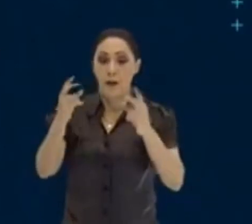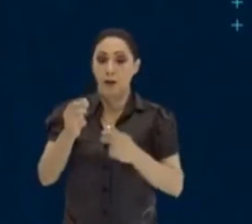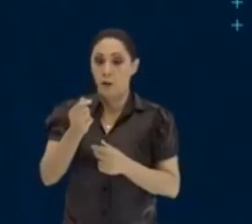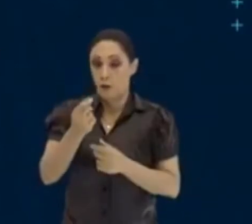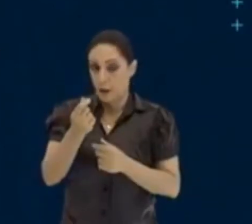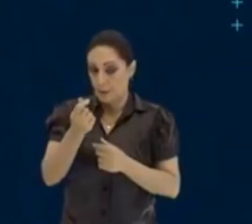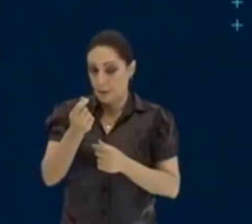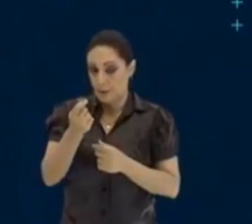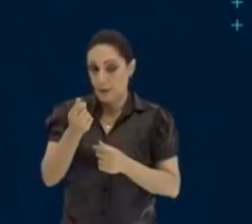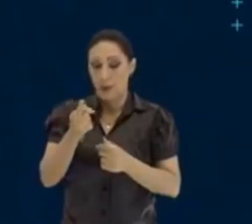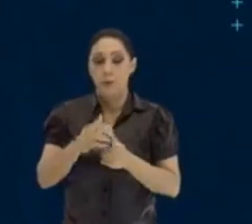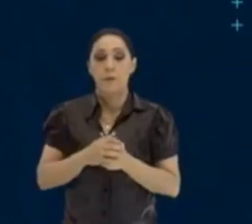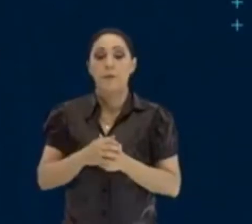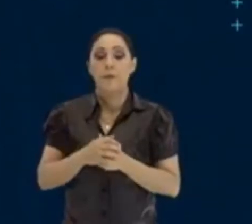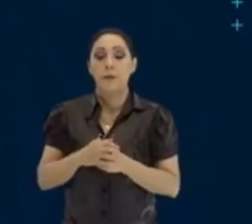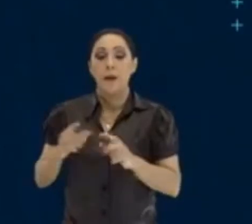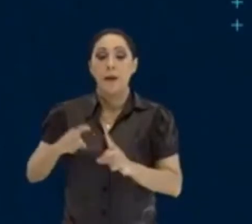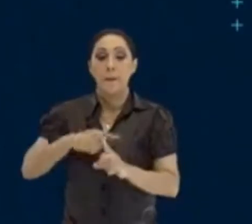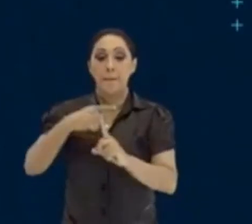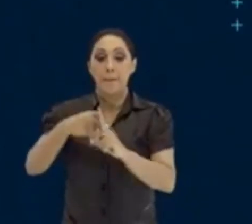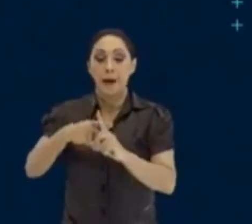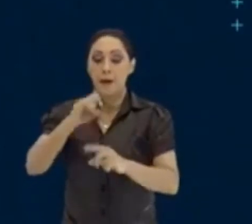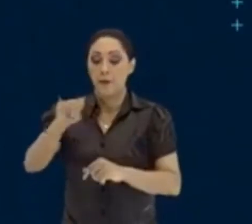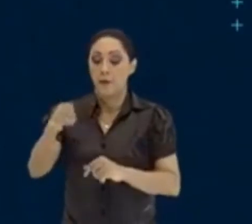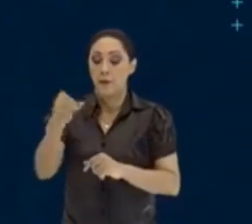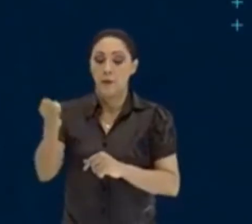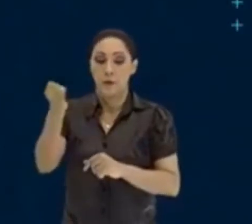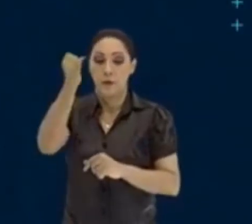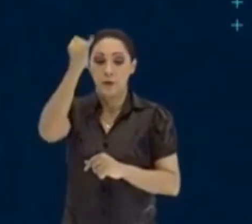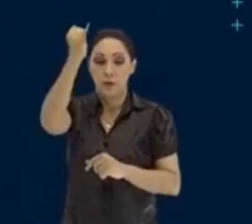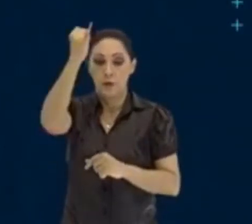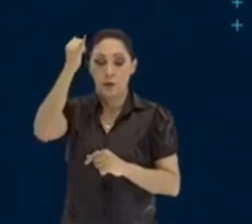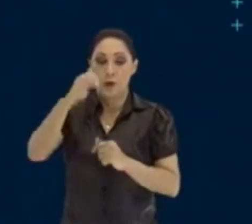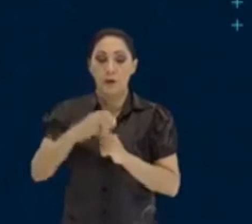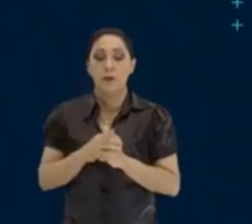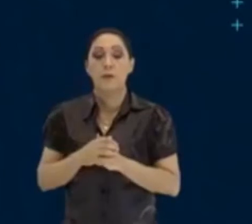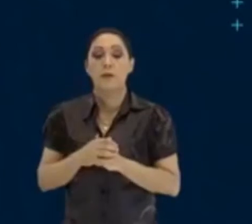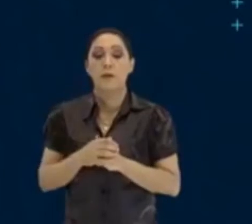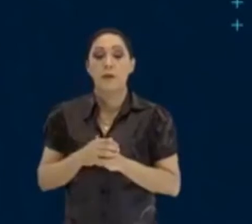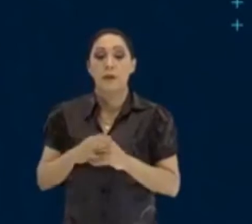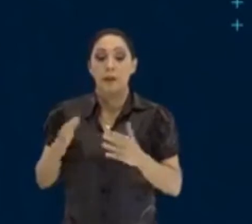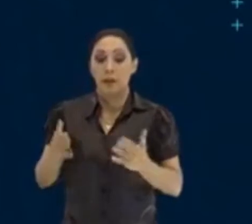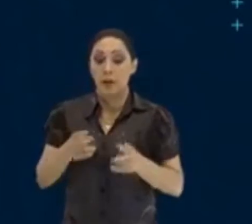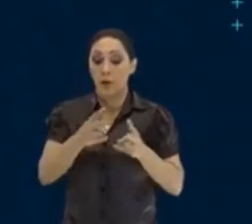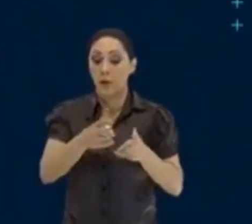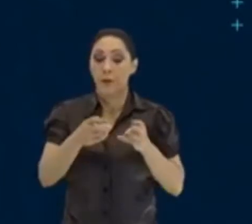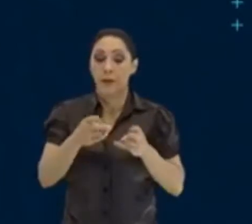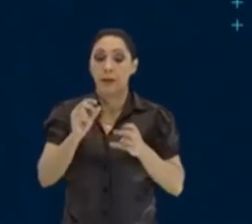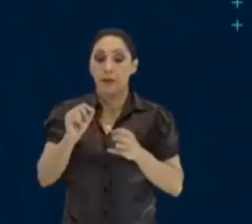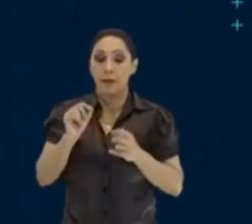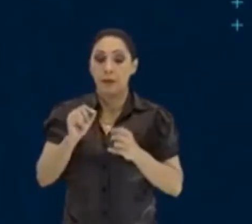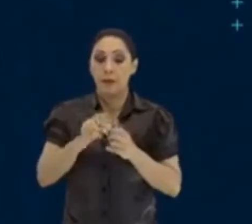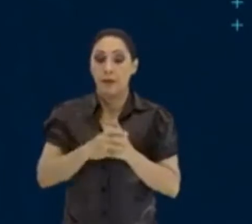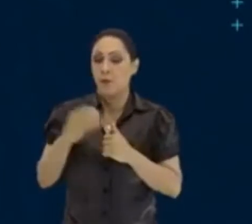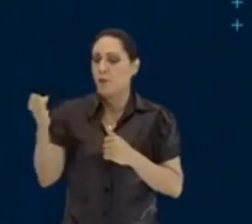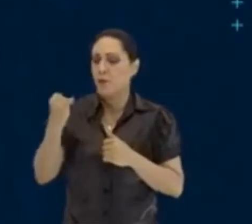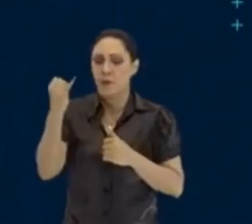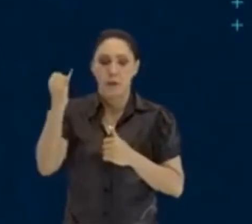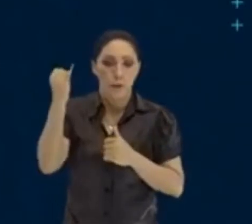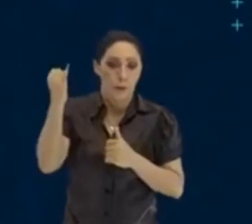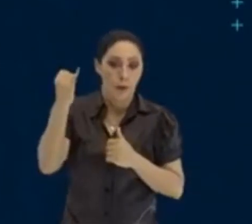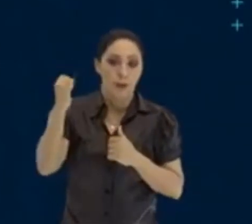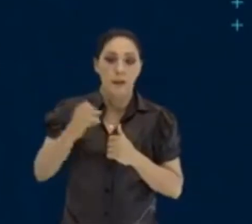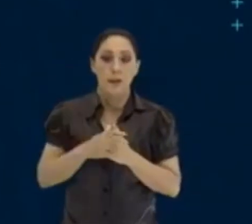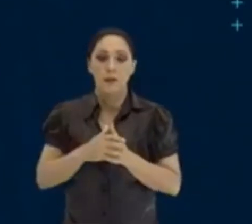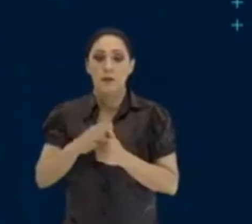chamado capital, mais o J, que é o juros desse investimento. Observação, muito importante, a